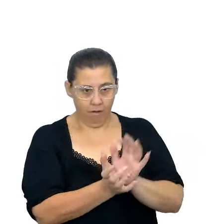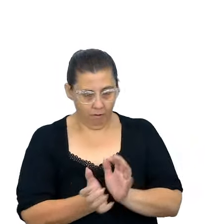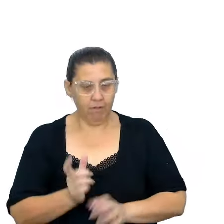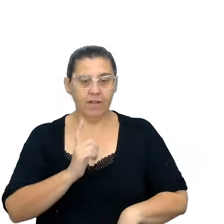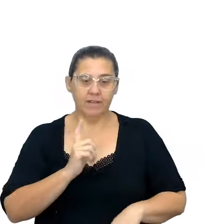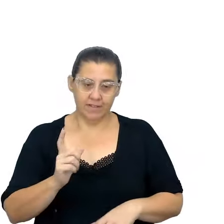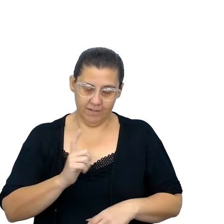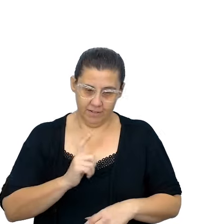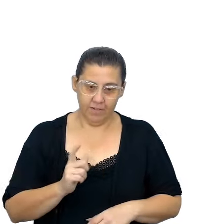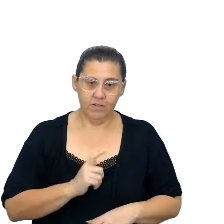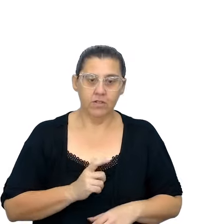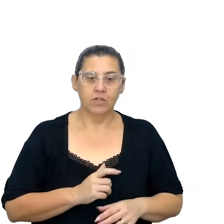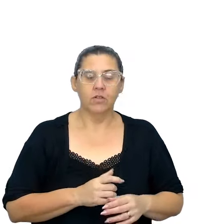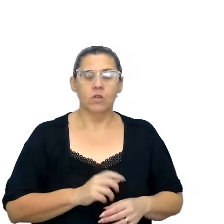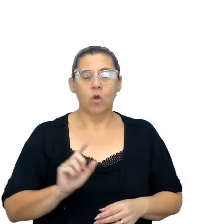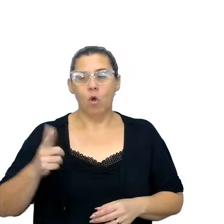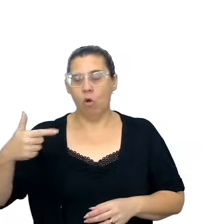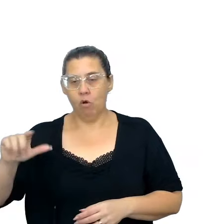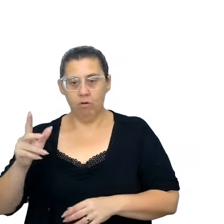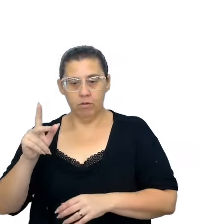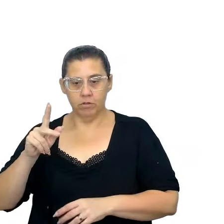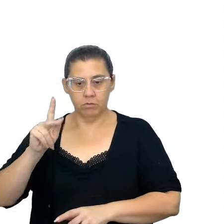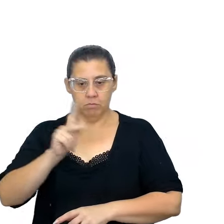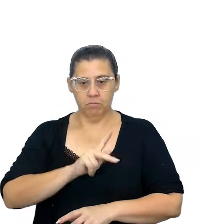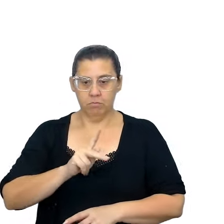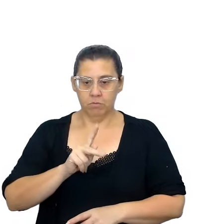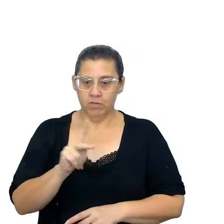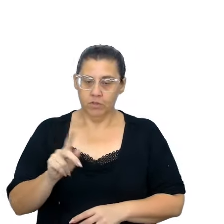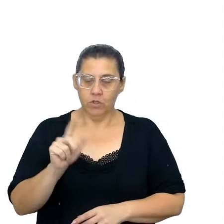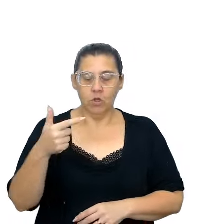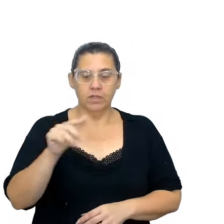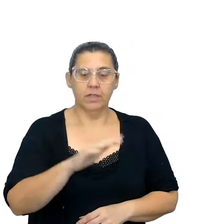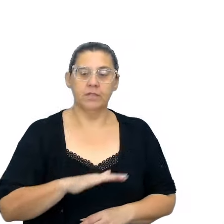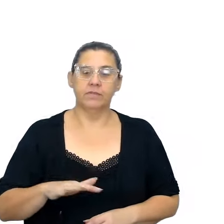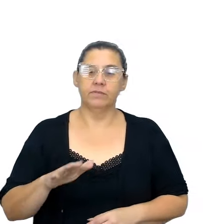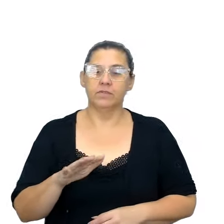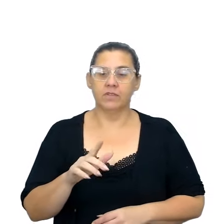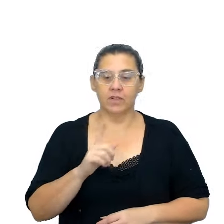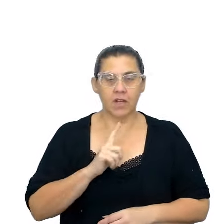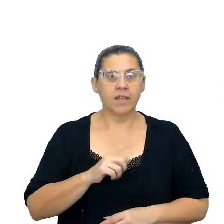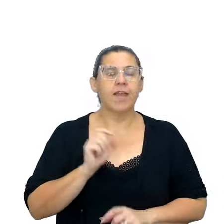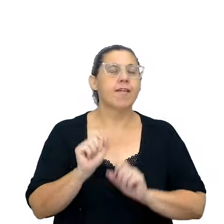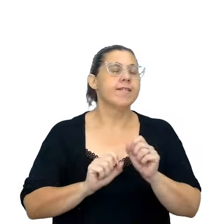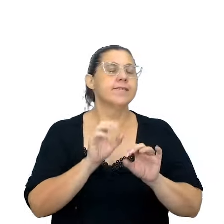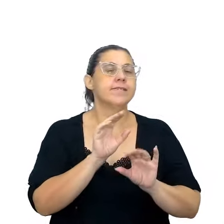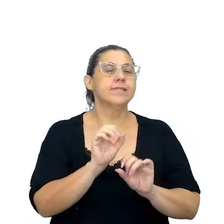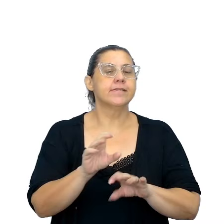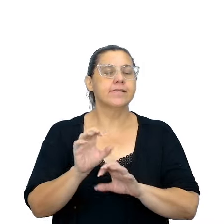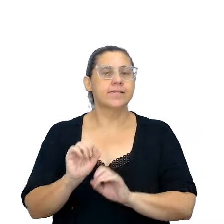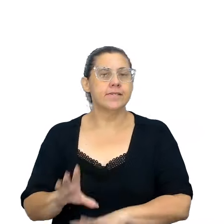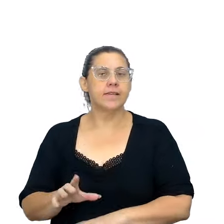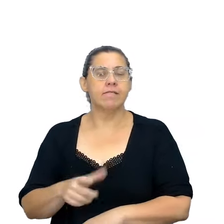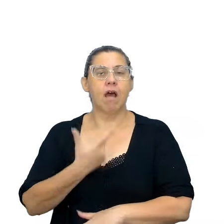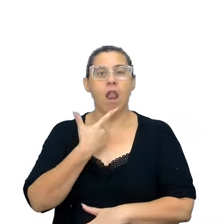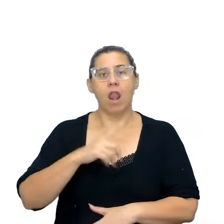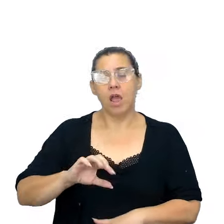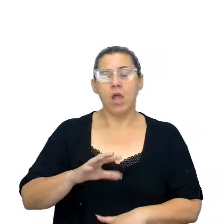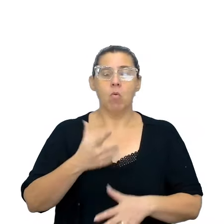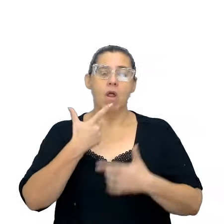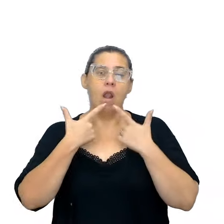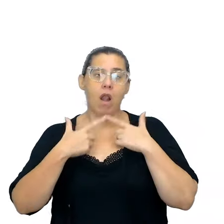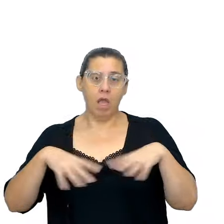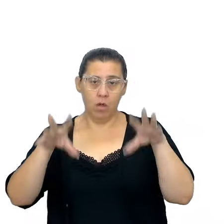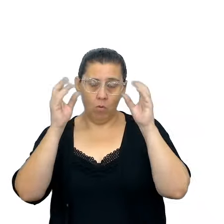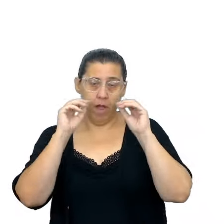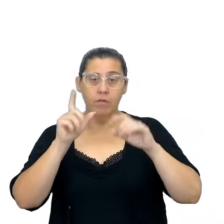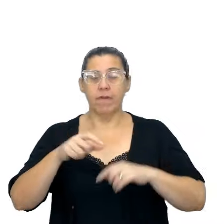sendo atribuídos, outros professores de outras áreas portuguesas acham que somente quem ensina a língua e a linguagem são os professores de